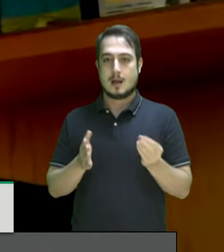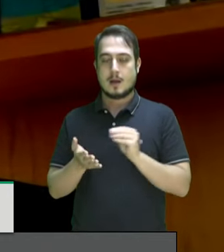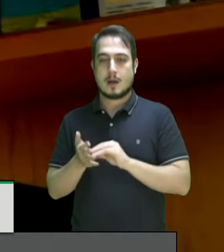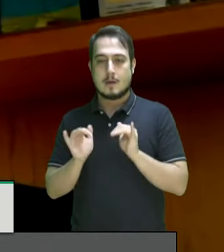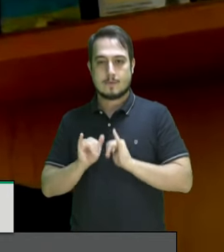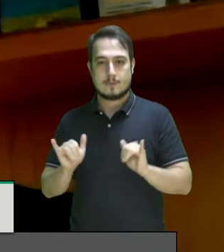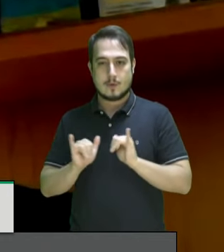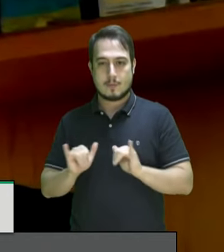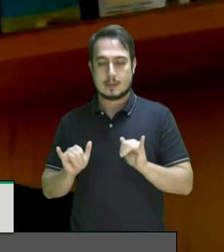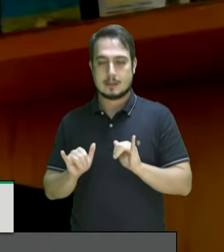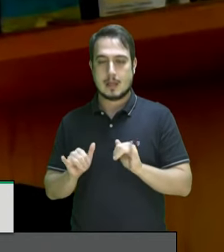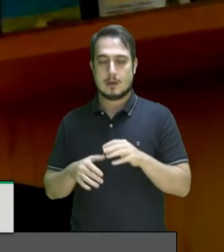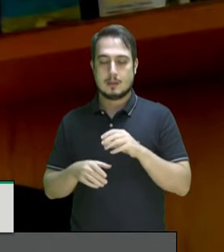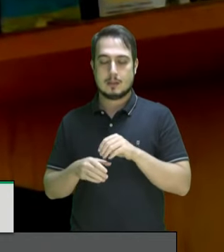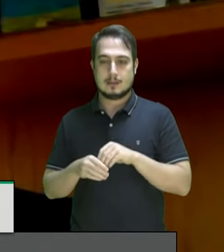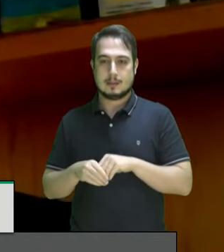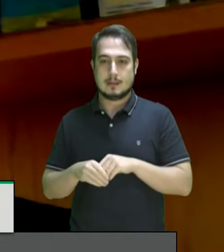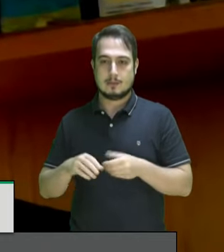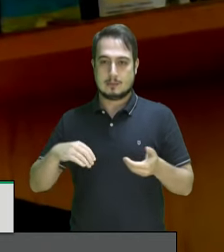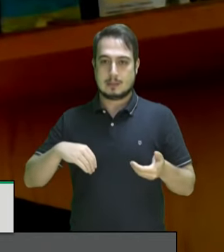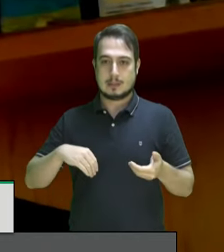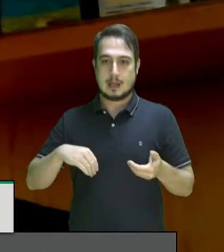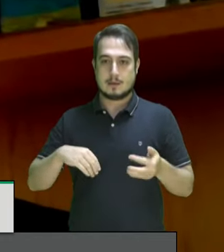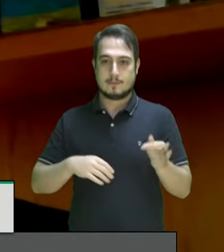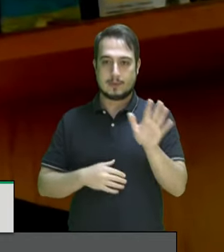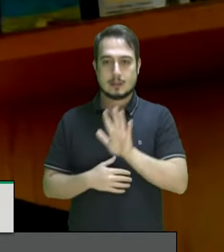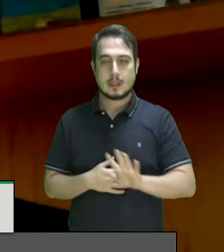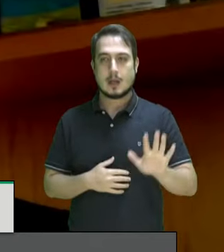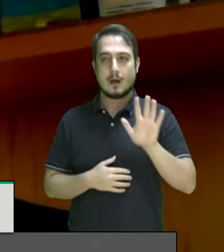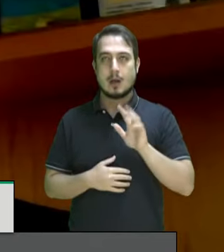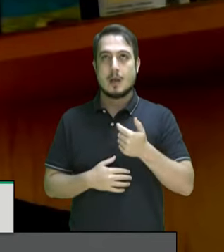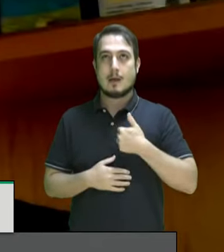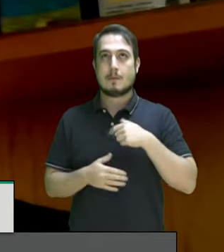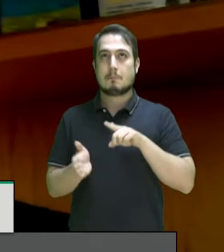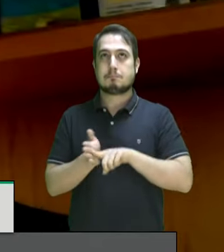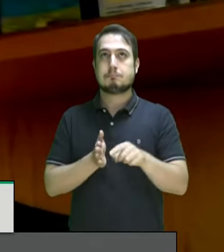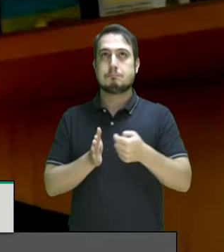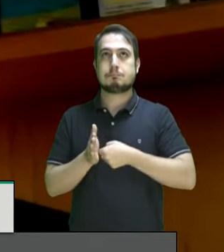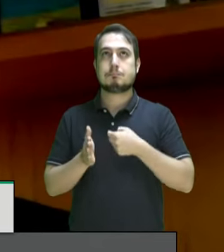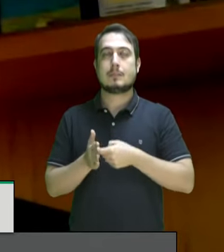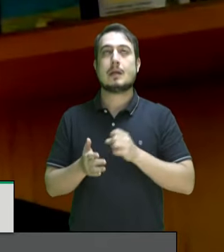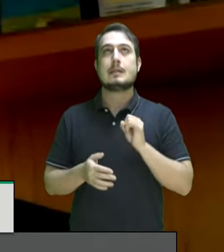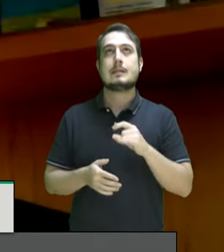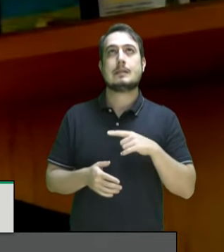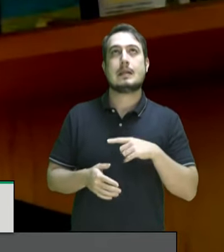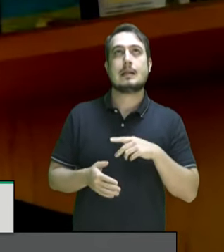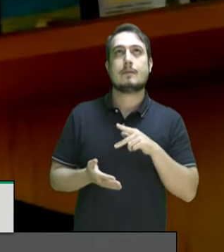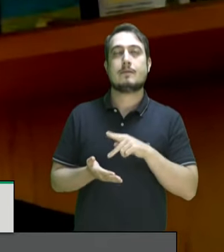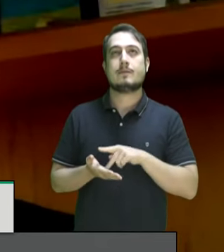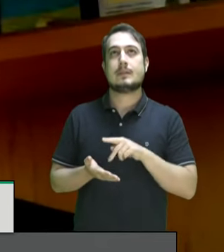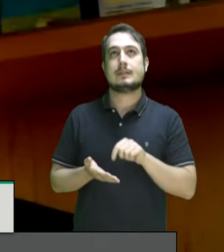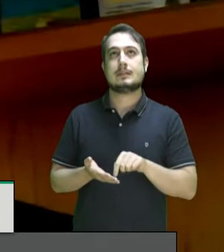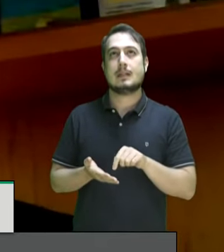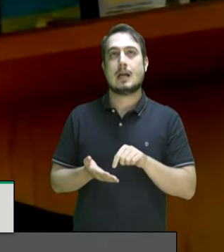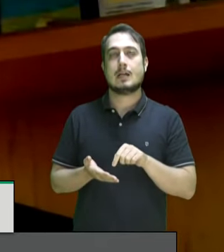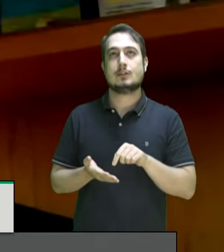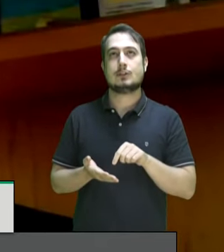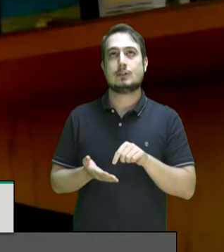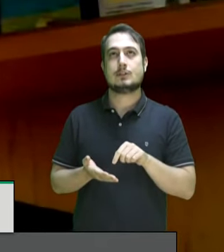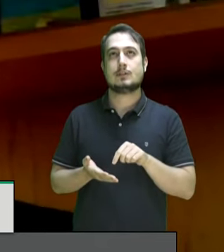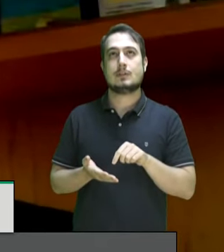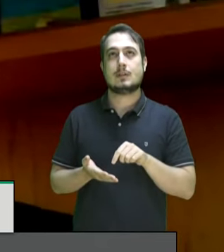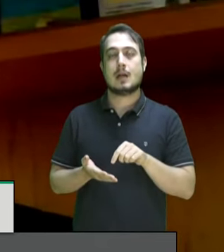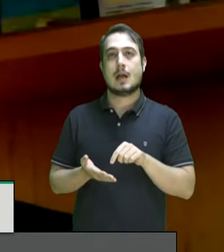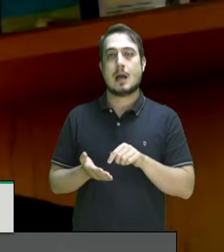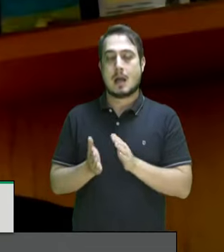no Senado Federal. E eu fico me perguntando se essa menção é uma menção efetivamente à